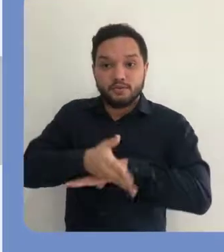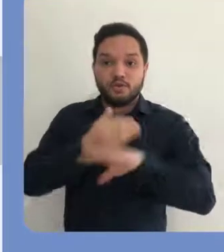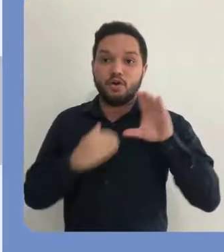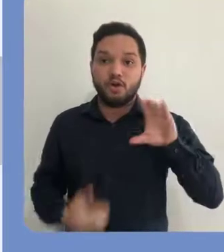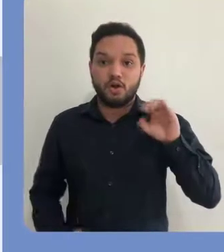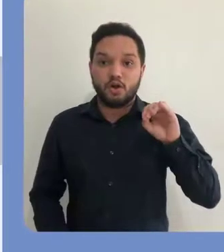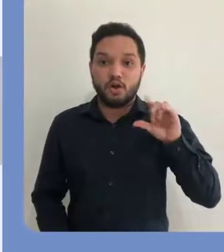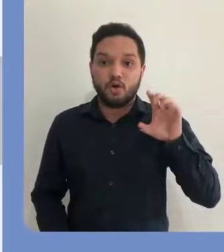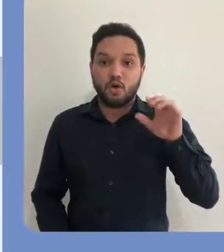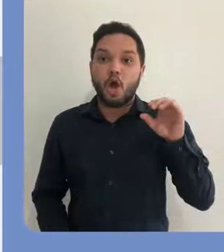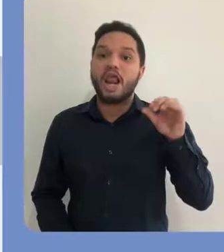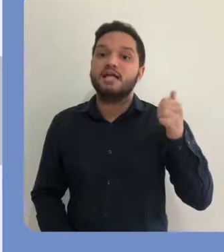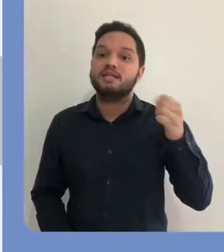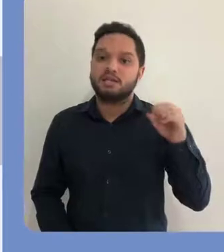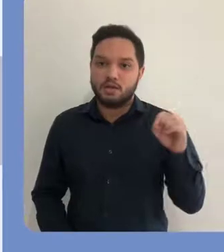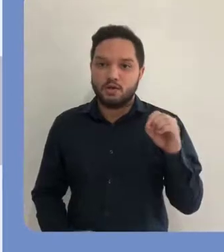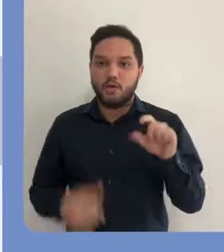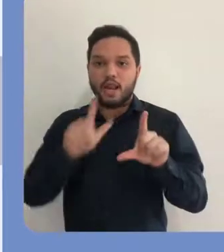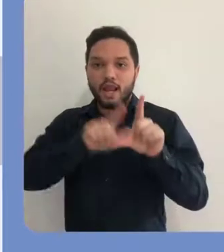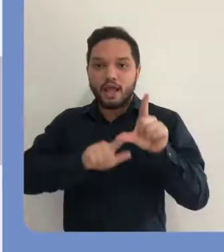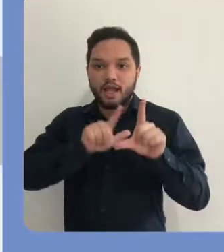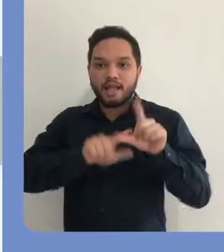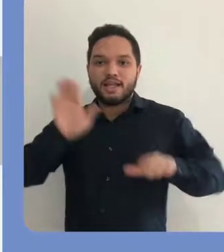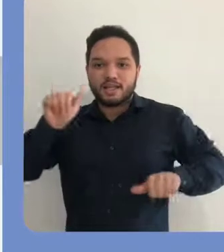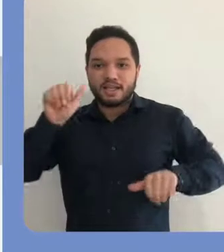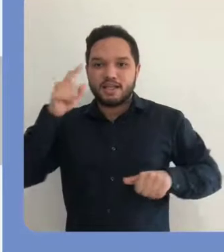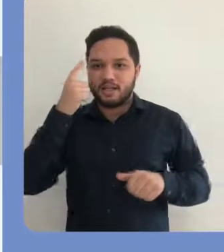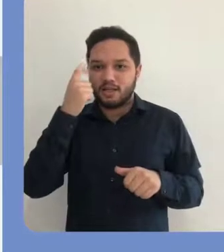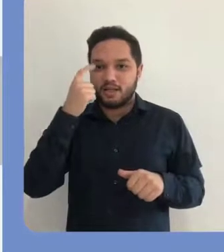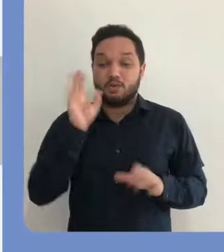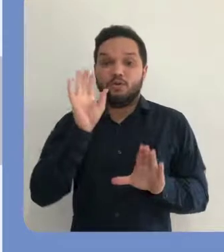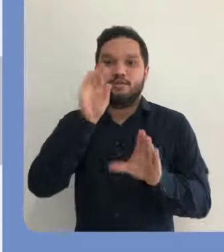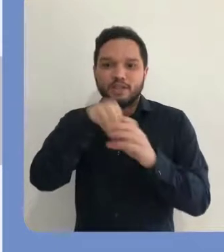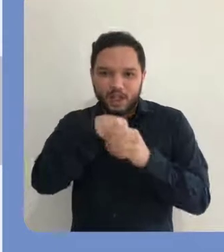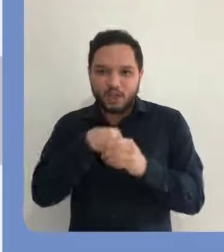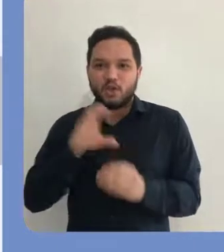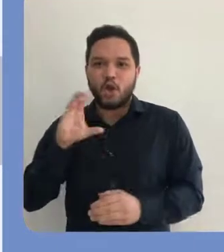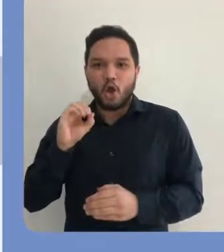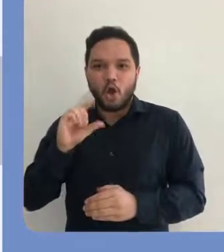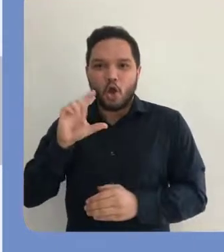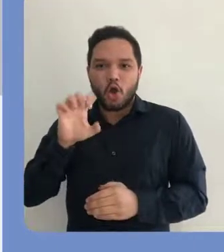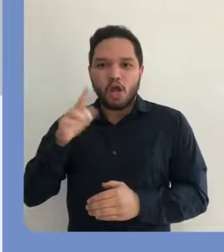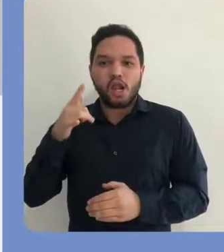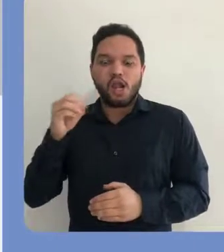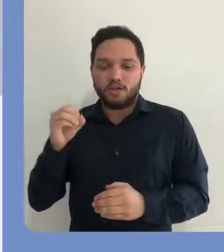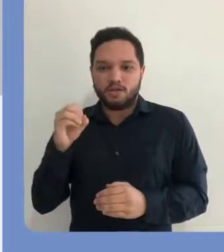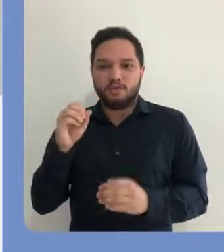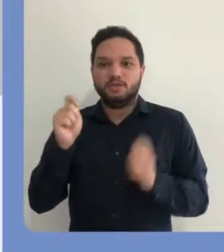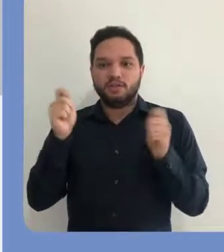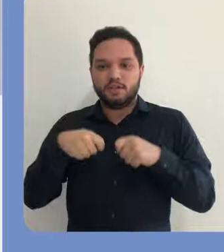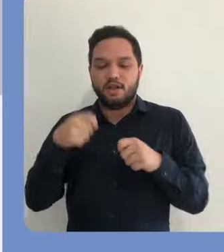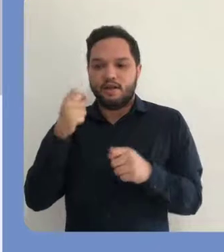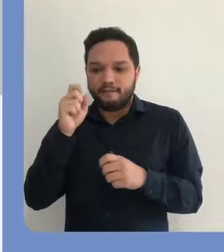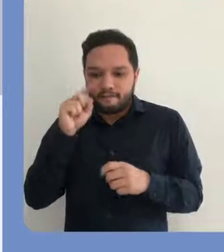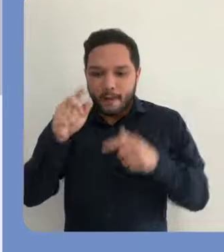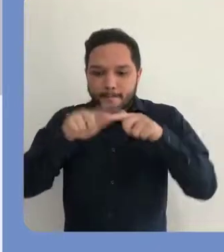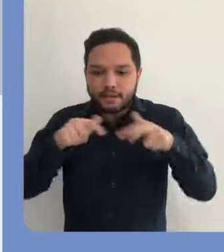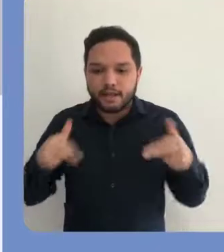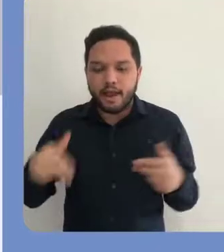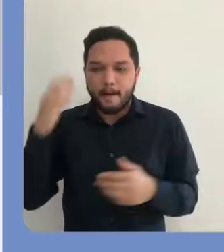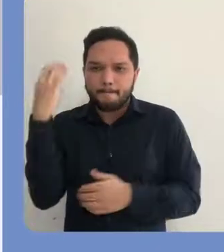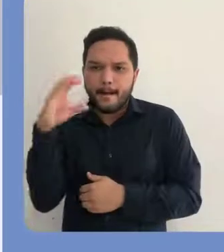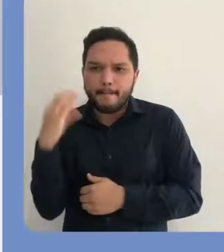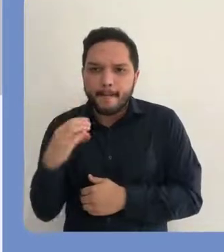Então, aqui só para visualizar neste tutorial, a gente vai acessar a coleção Letras Espanhol. Agora, como eu estou dentro de uma